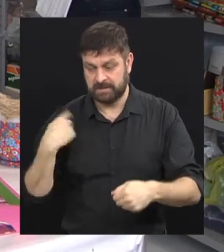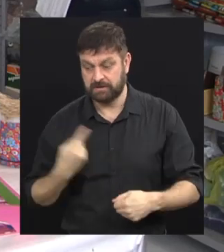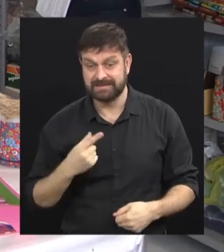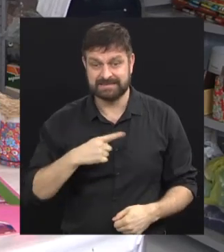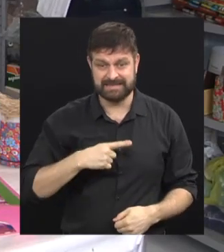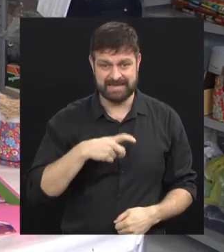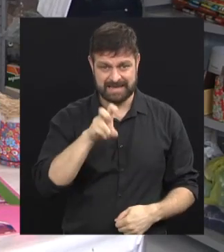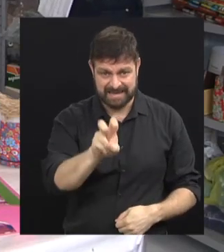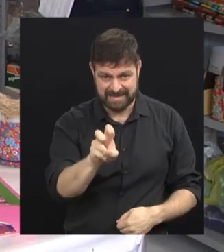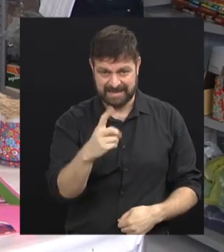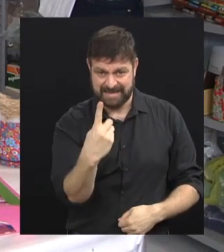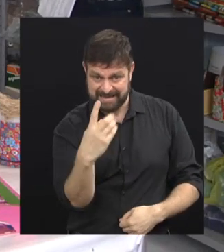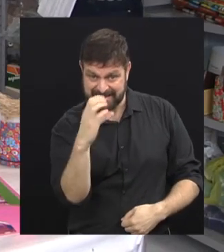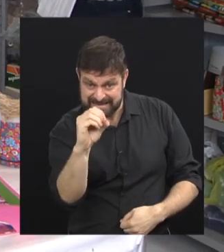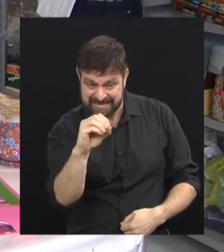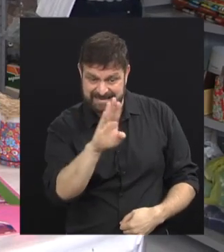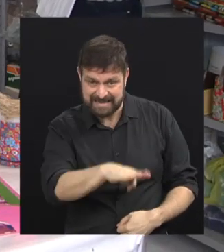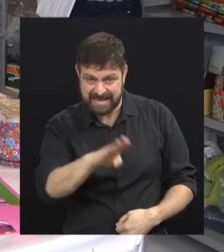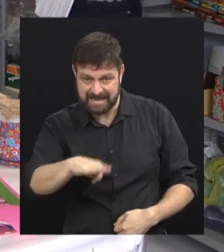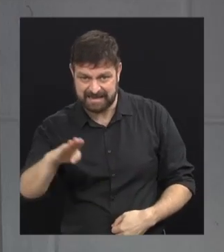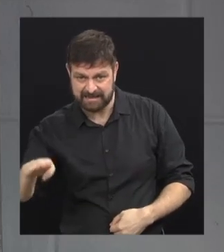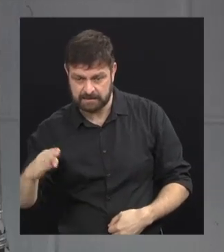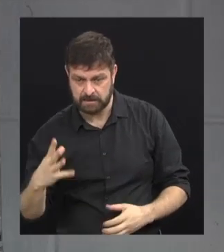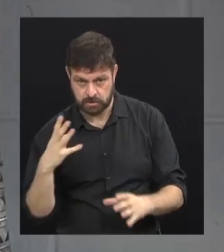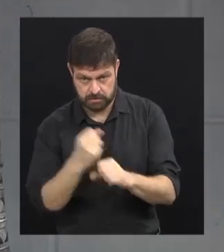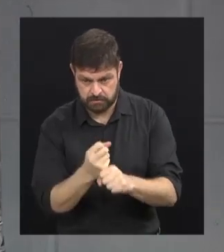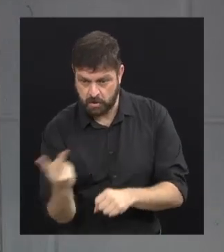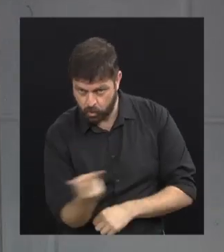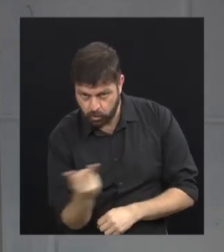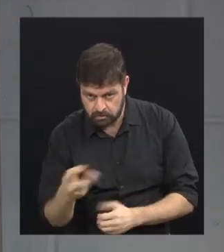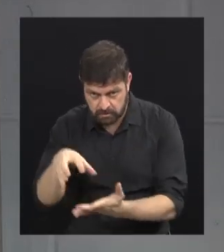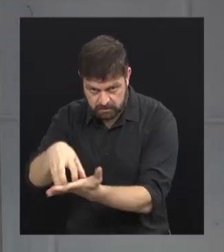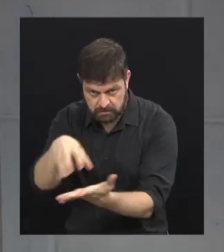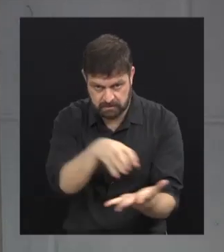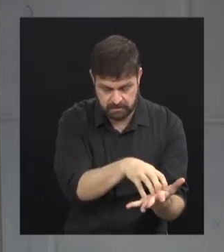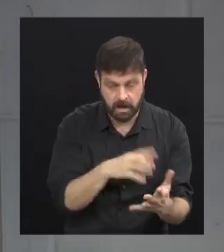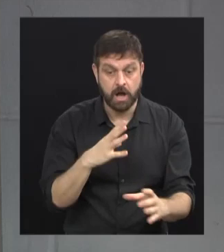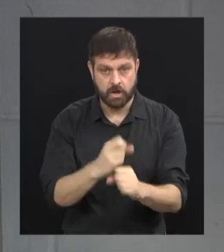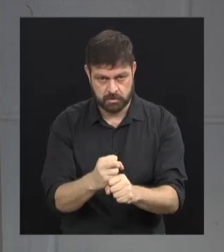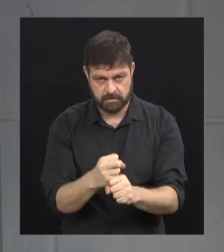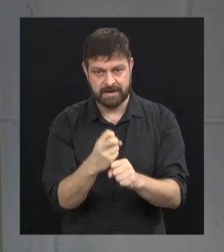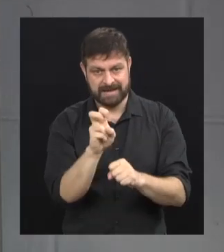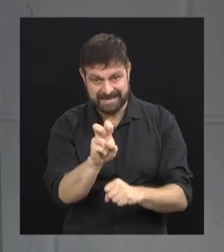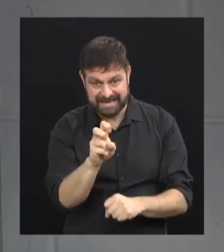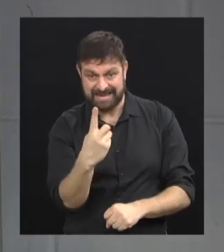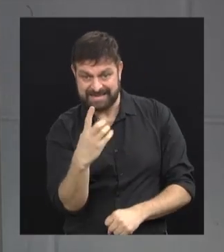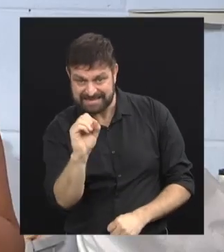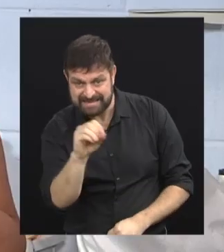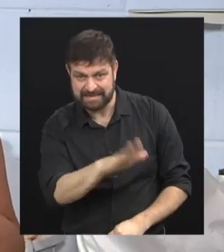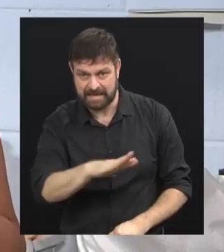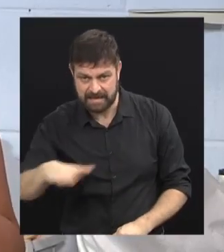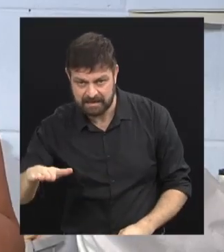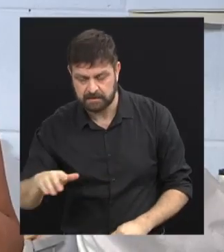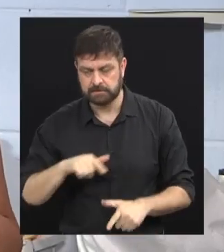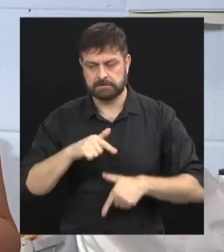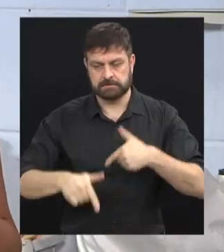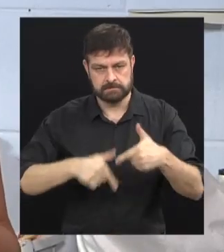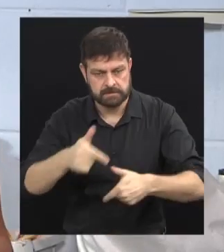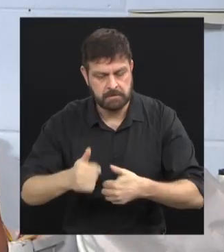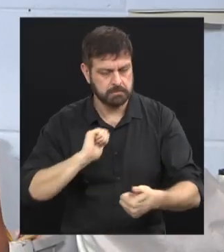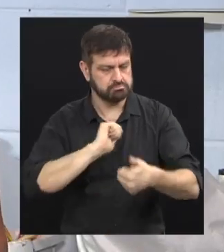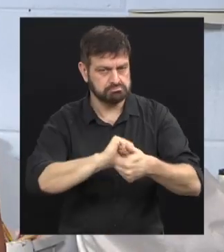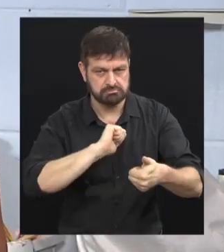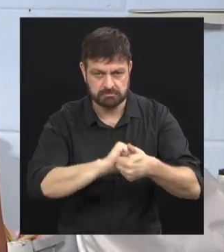estamos com 510 crianças. Somando dos dois espaços. E o trabalho é de